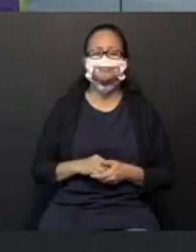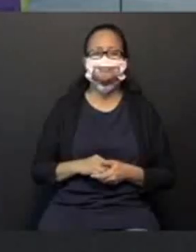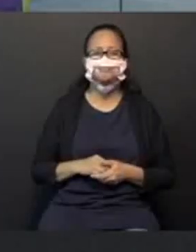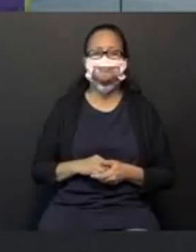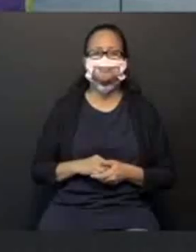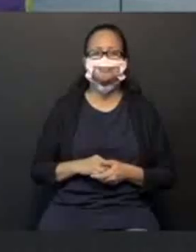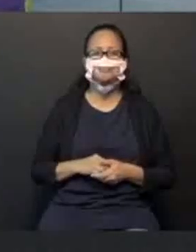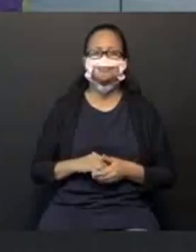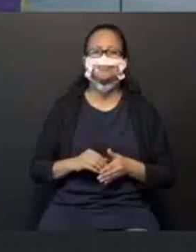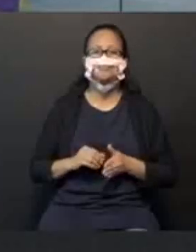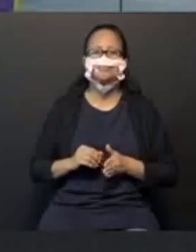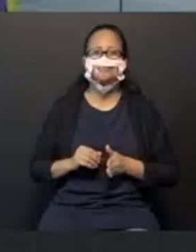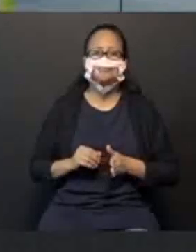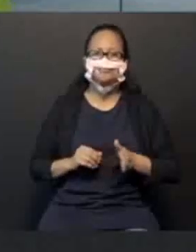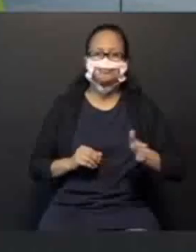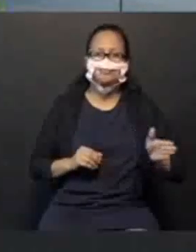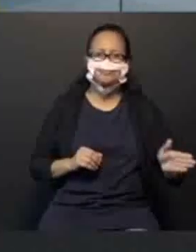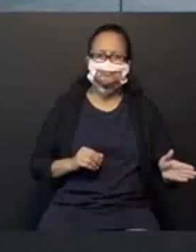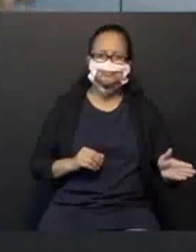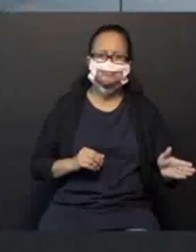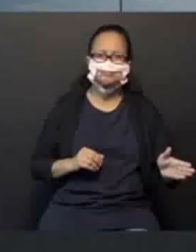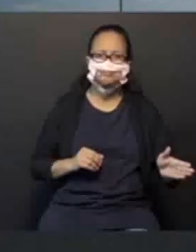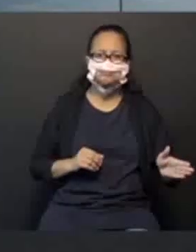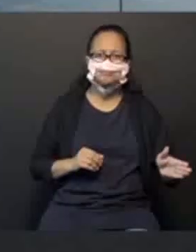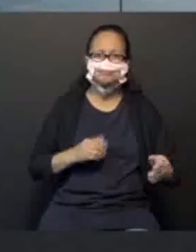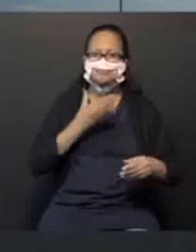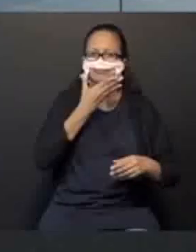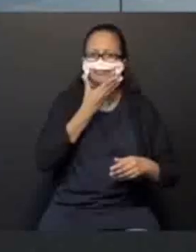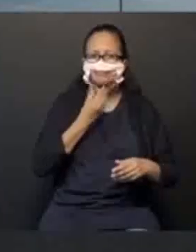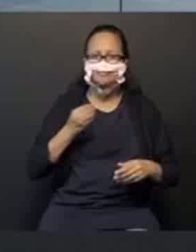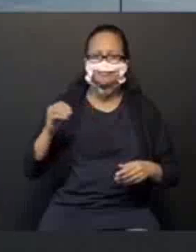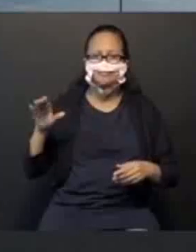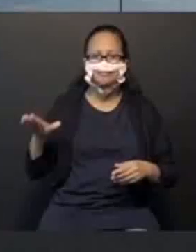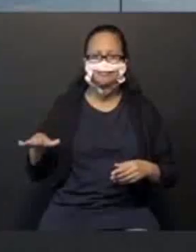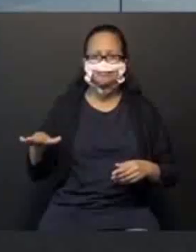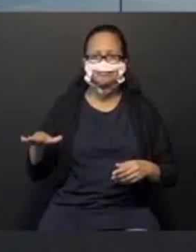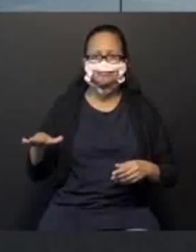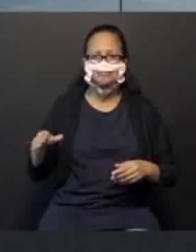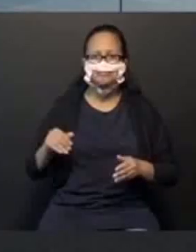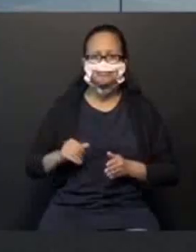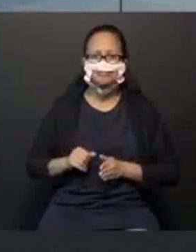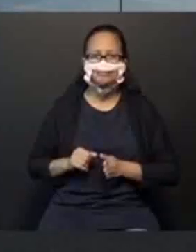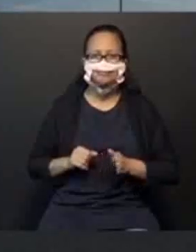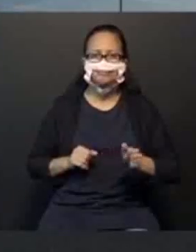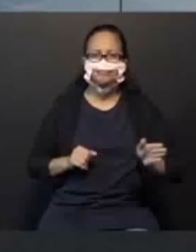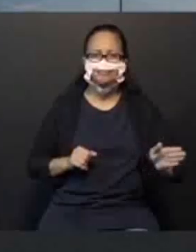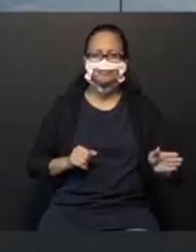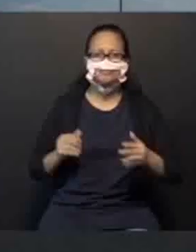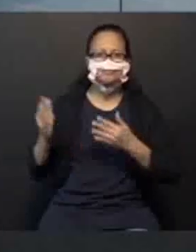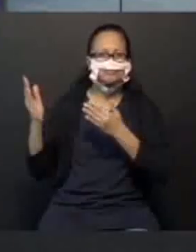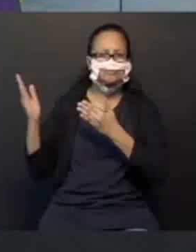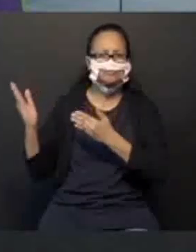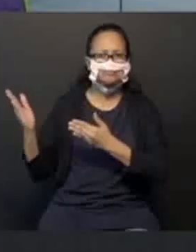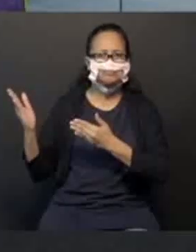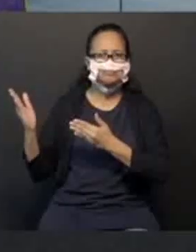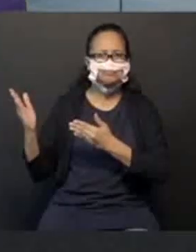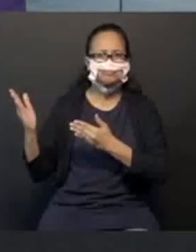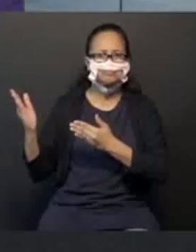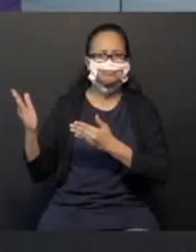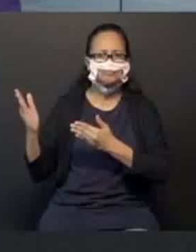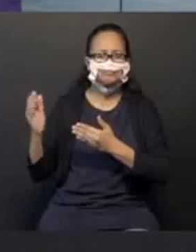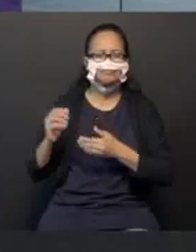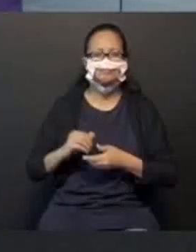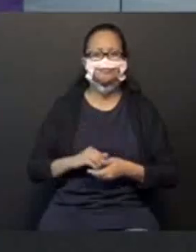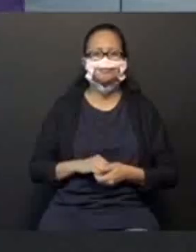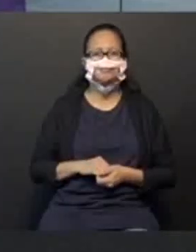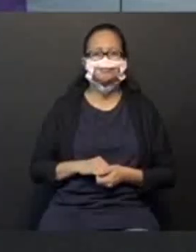A esquerda de Antônio. Olha aqui, a esquerda de Antônio. Não é a esquerda da